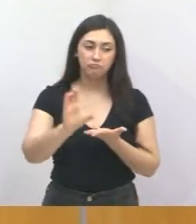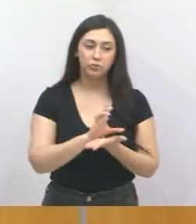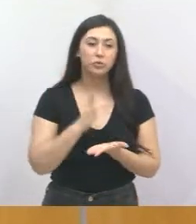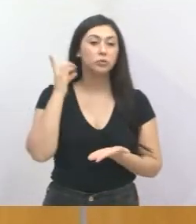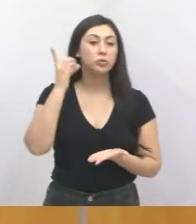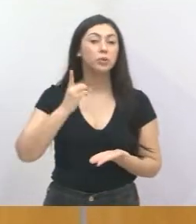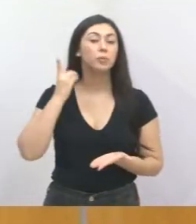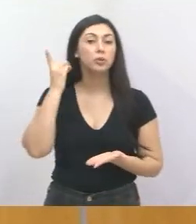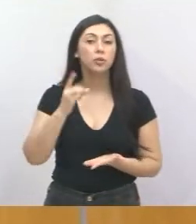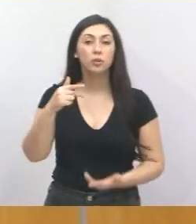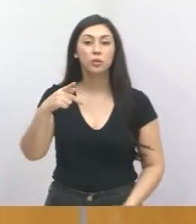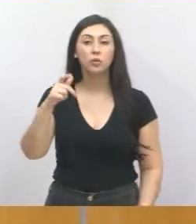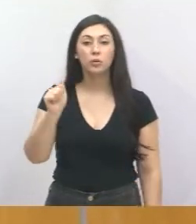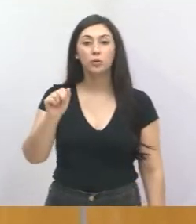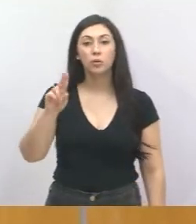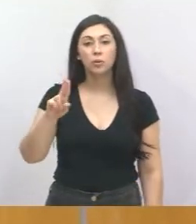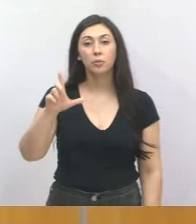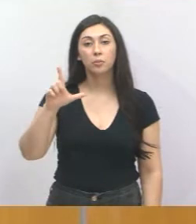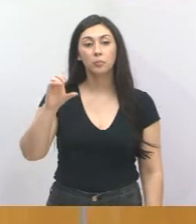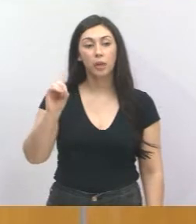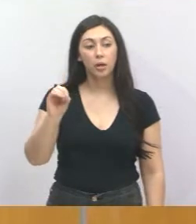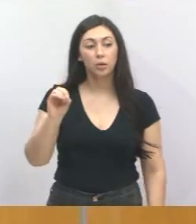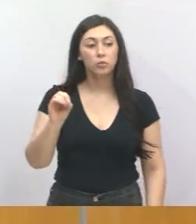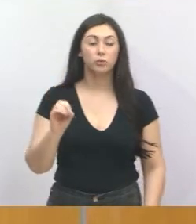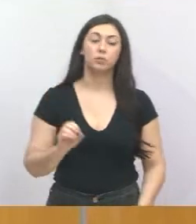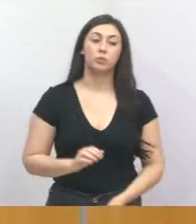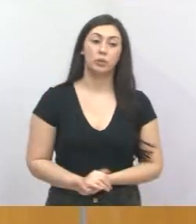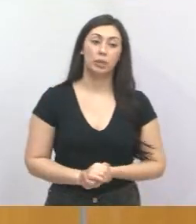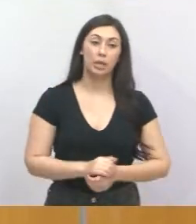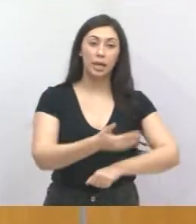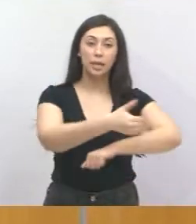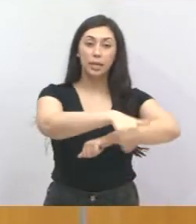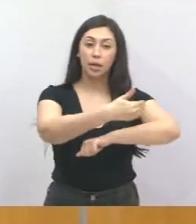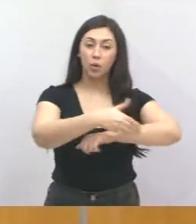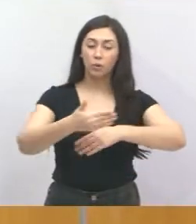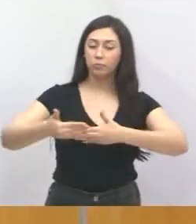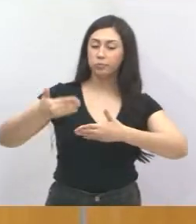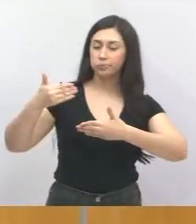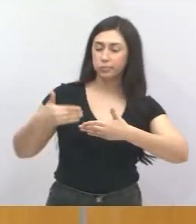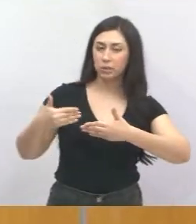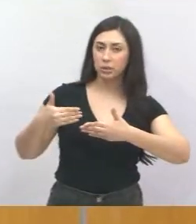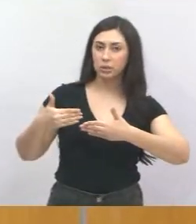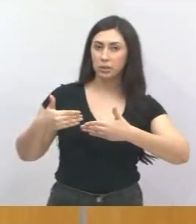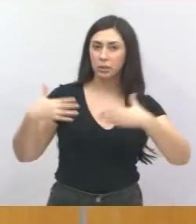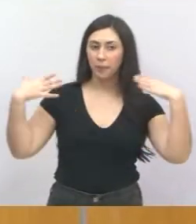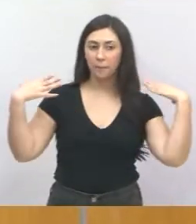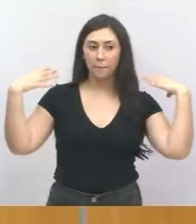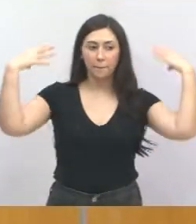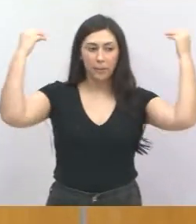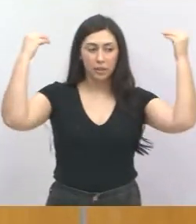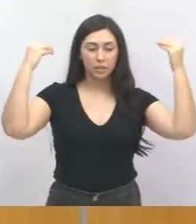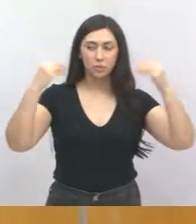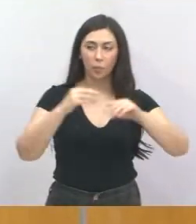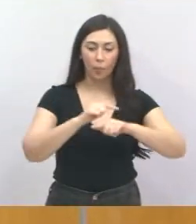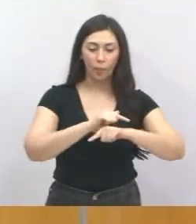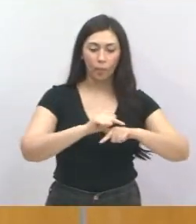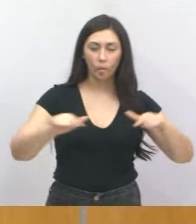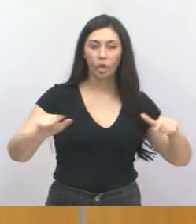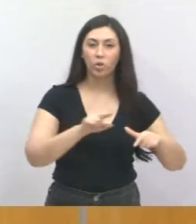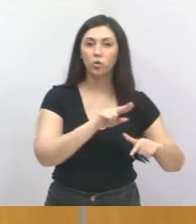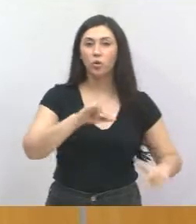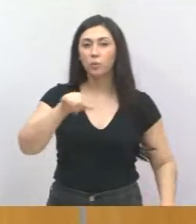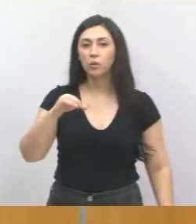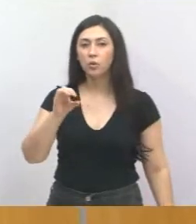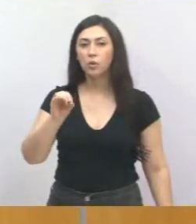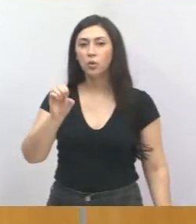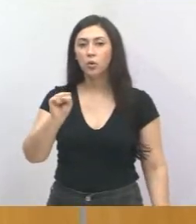do deputado federal Paulo Teixeira e asfaltamos aqui a rua atrás da matriz, a rua José Bonifácio